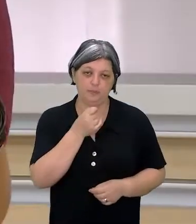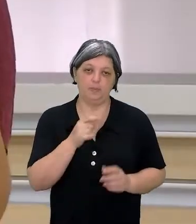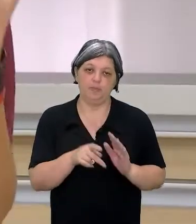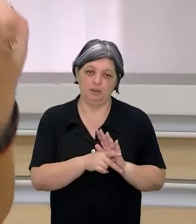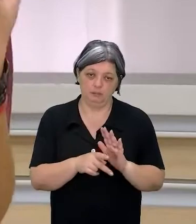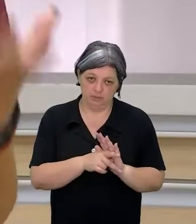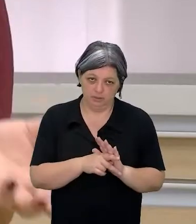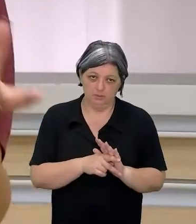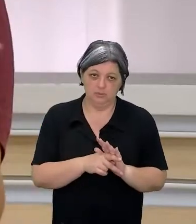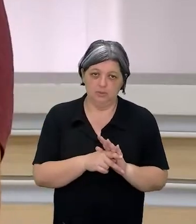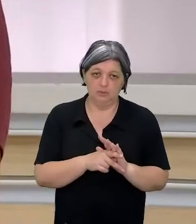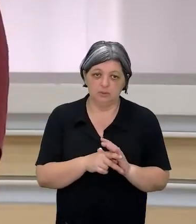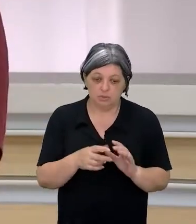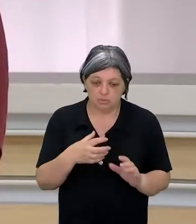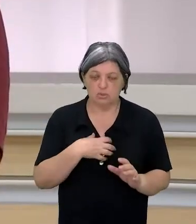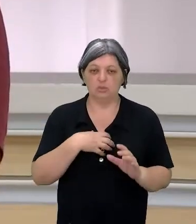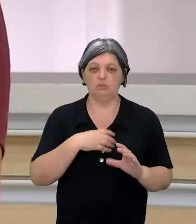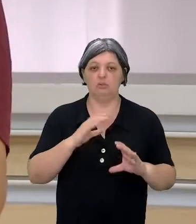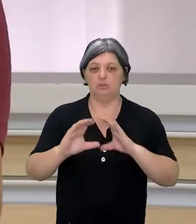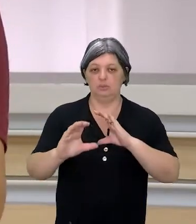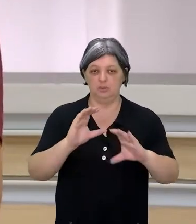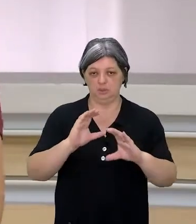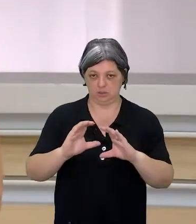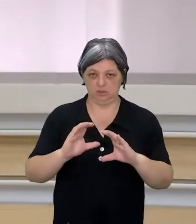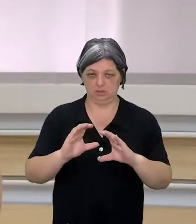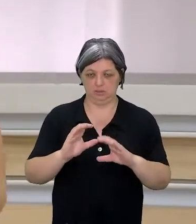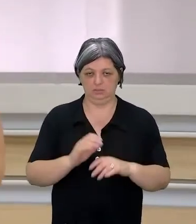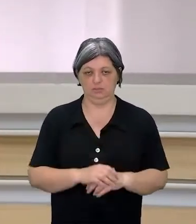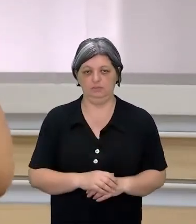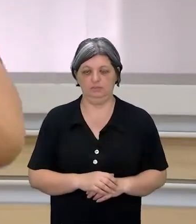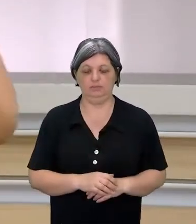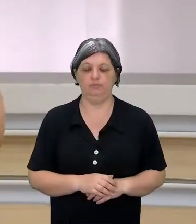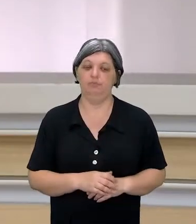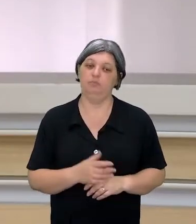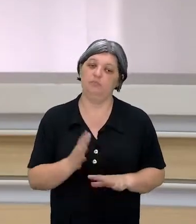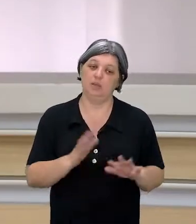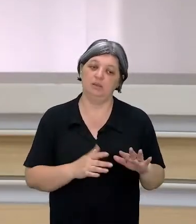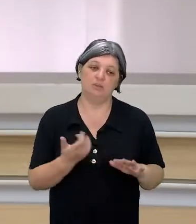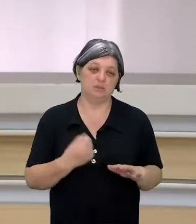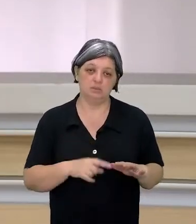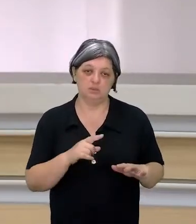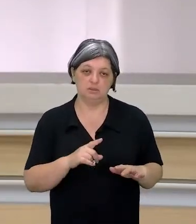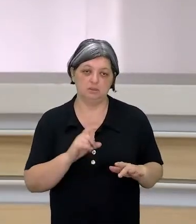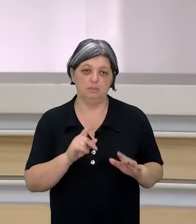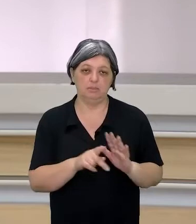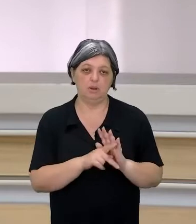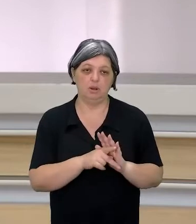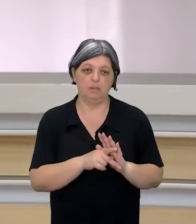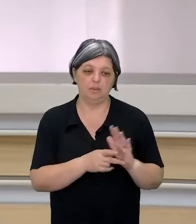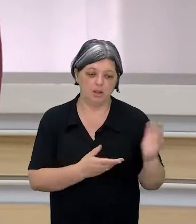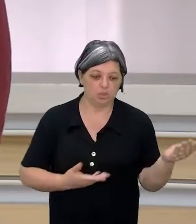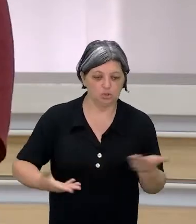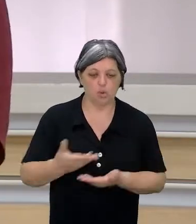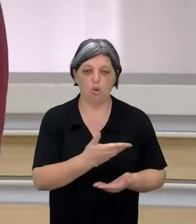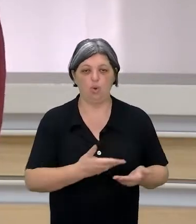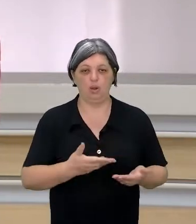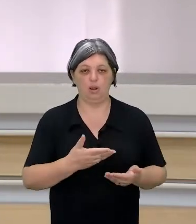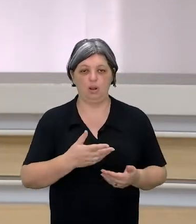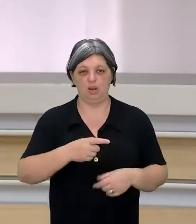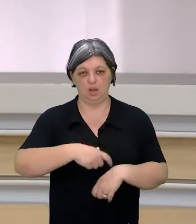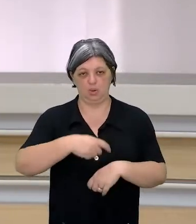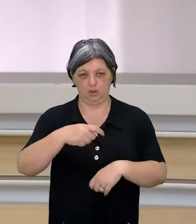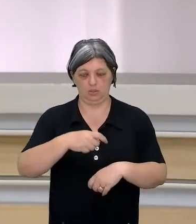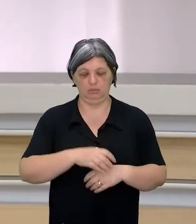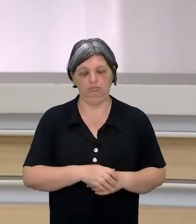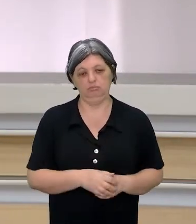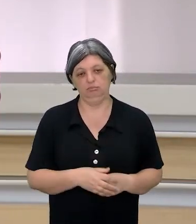ato de se ir comunicar, ele não necessariamente precisa ser uma troca na hora. E o que seria essa troca, né?